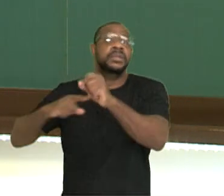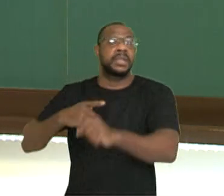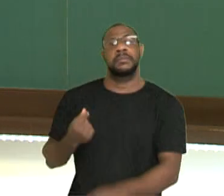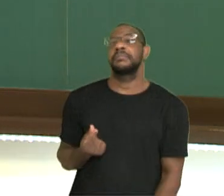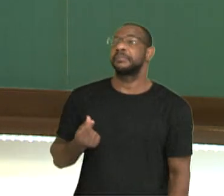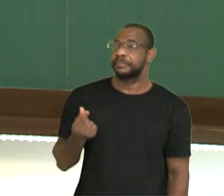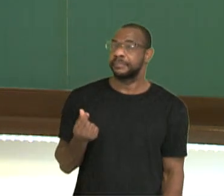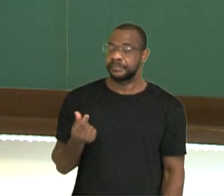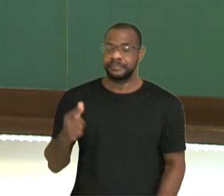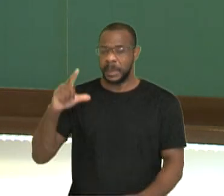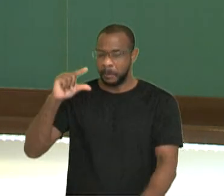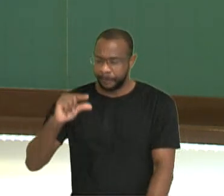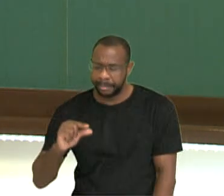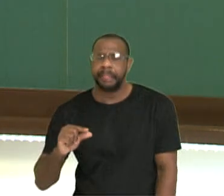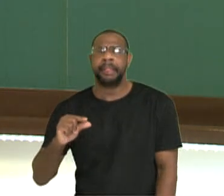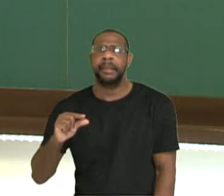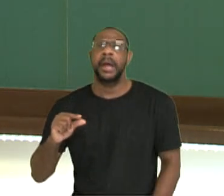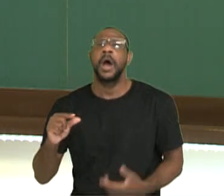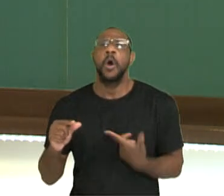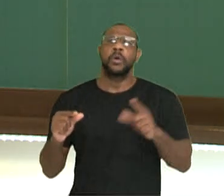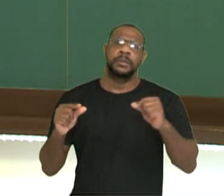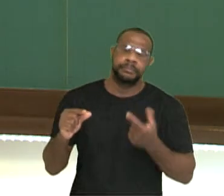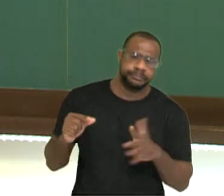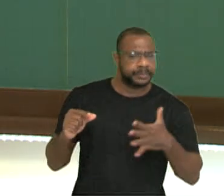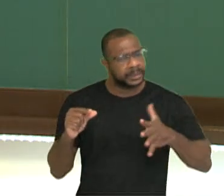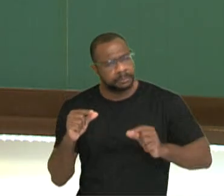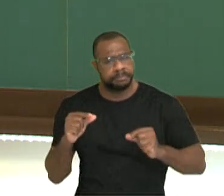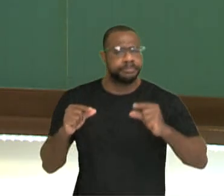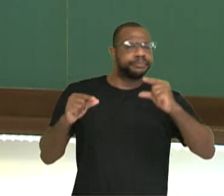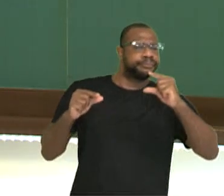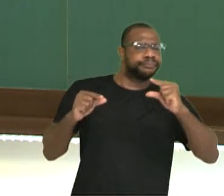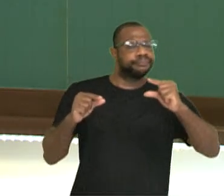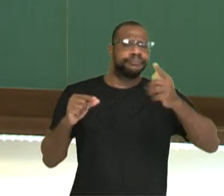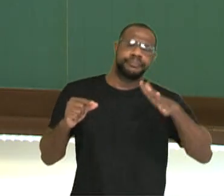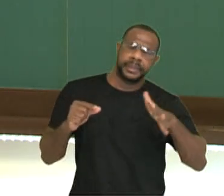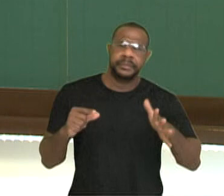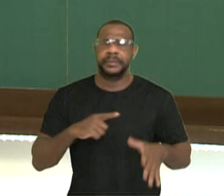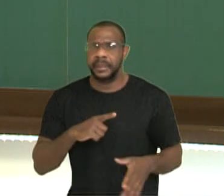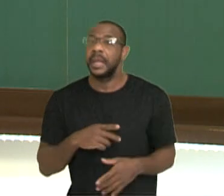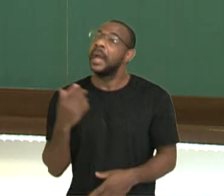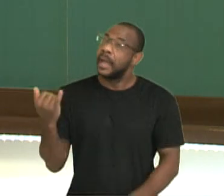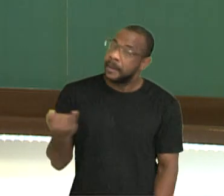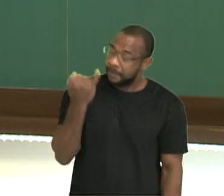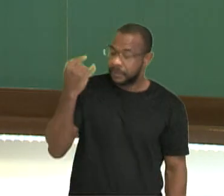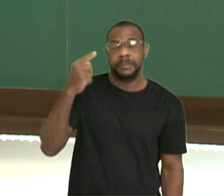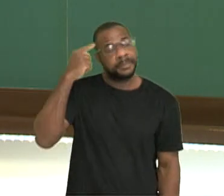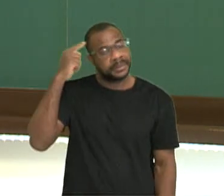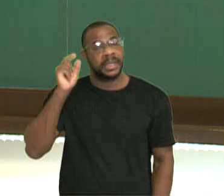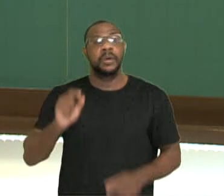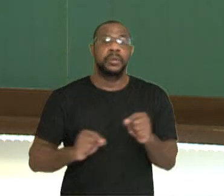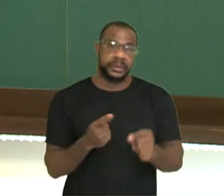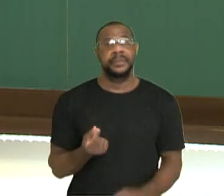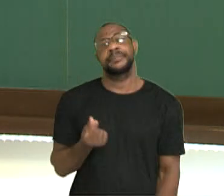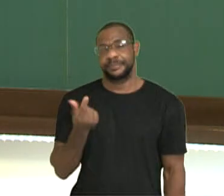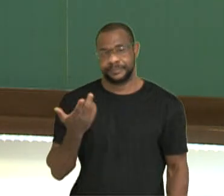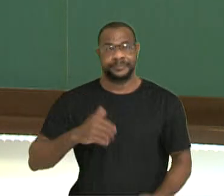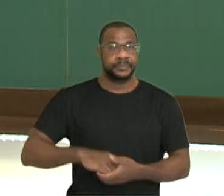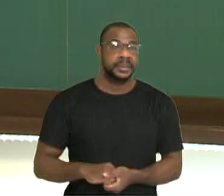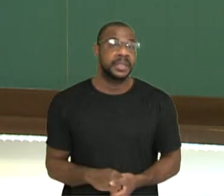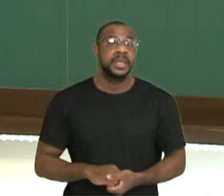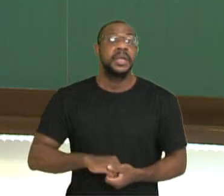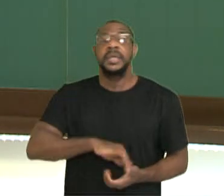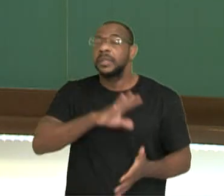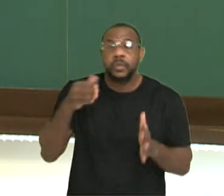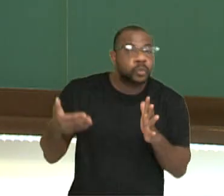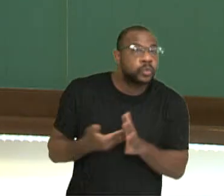renda muito baixa e outras têm rendas elevadas. Então é um fator importante pensar também na questão da renda. E tudo